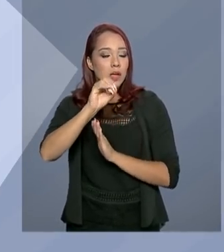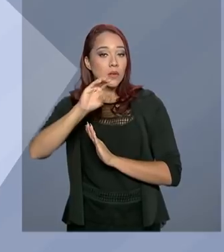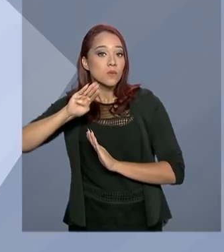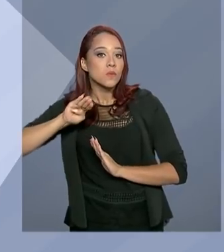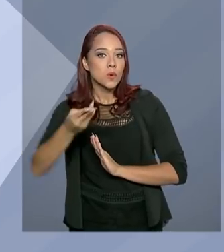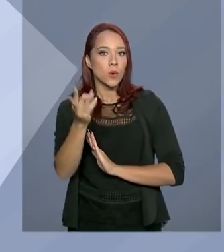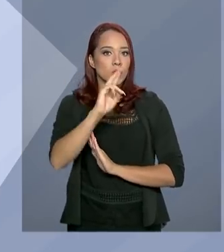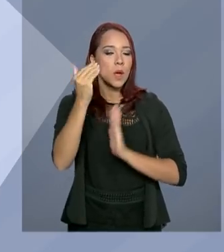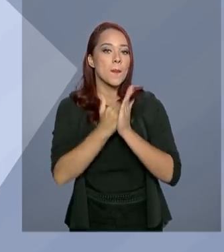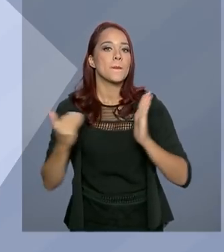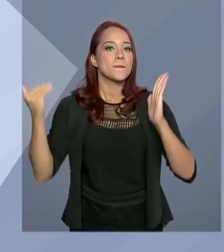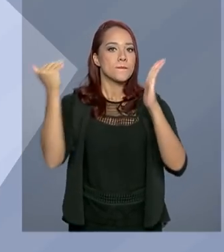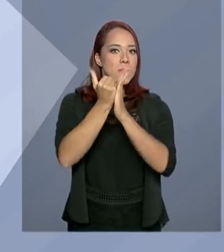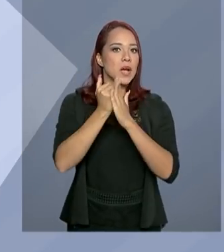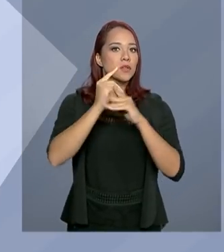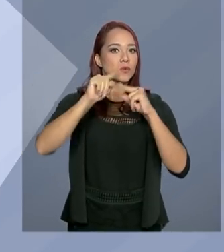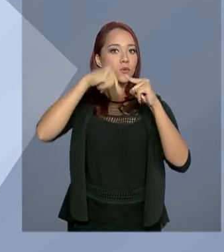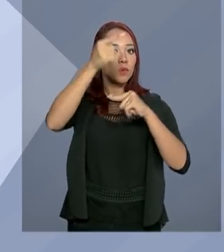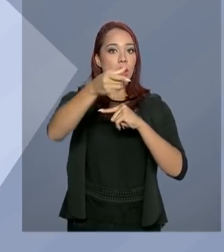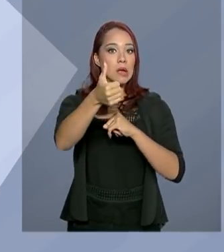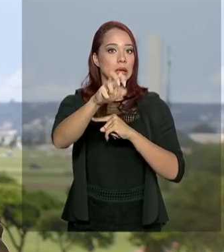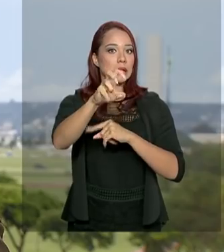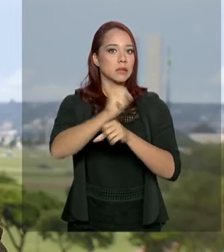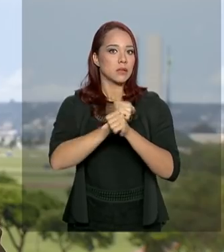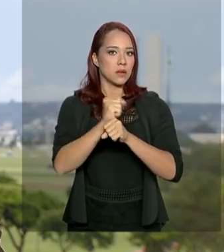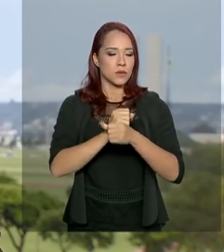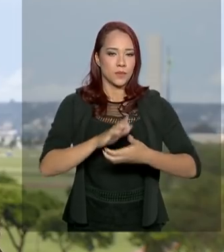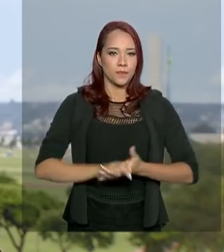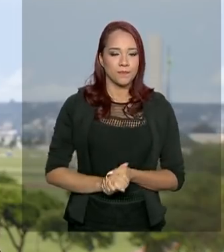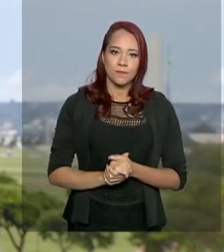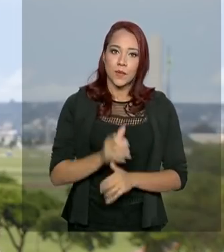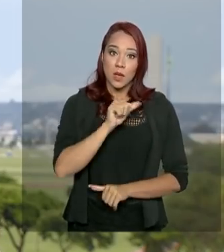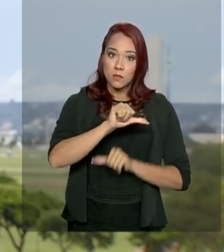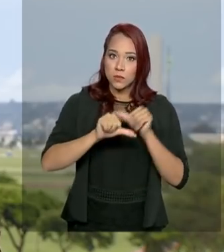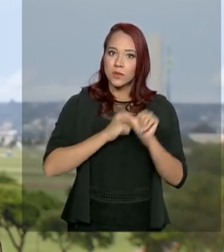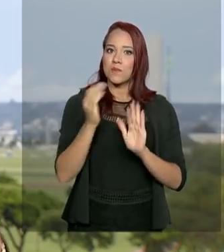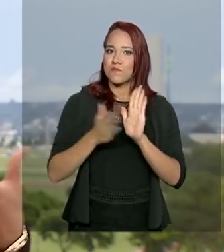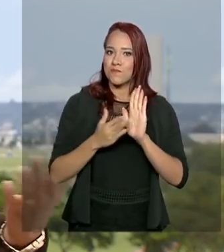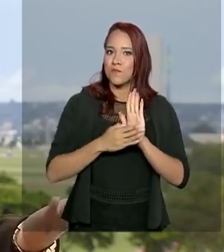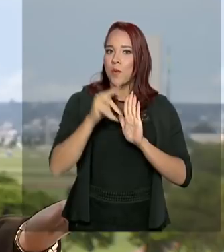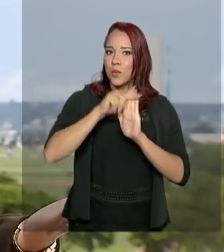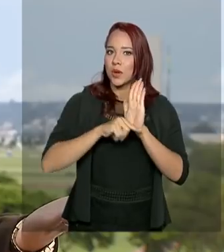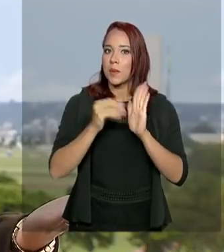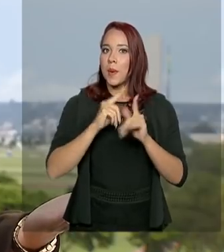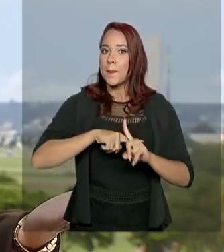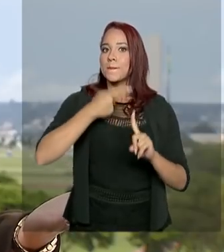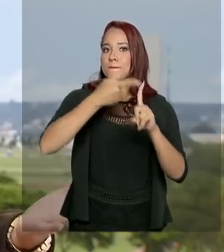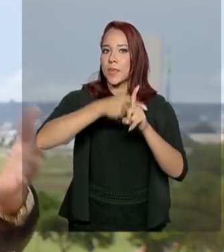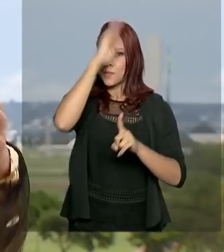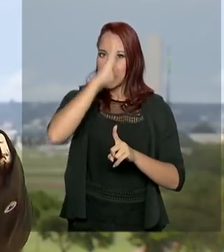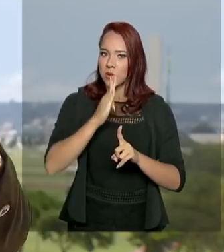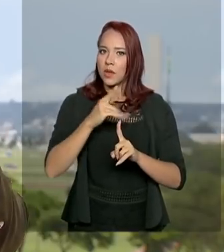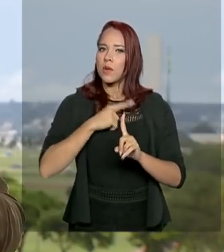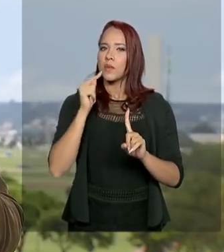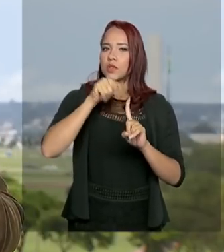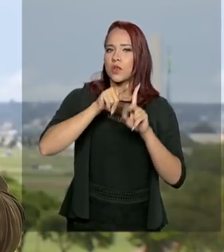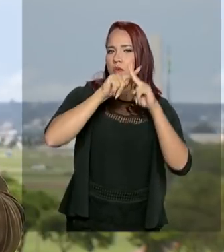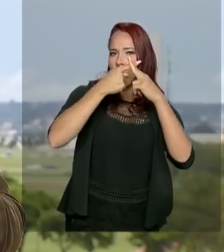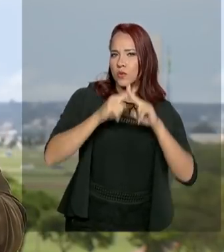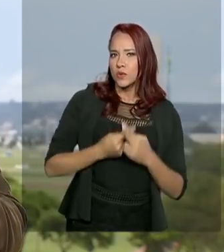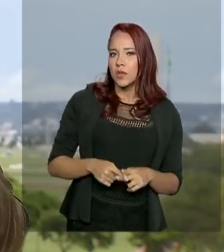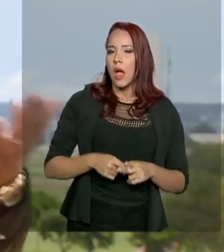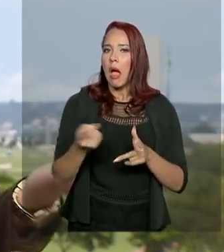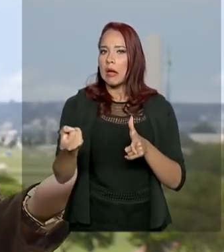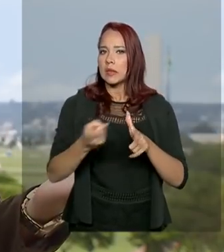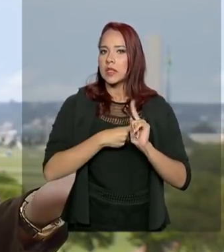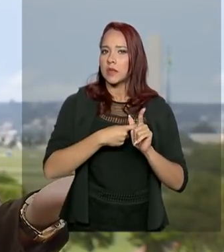a mais nos próximos 15 anos. As mudanças propostas no programa Mais Brasil tiveram como objetivo ajustar as contas